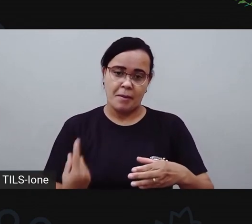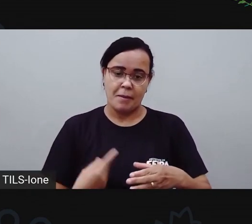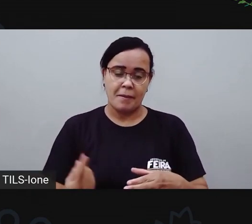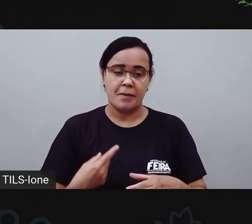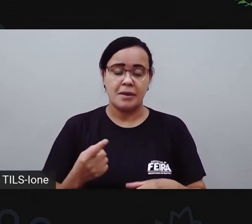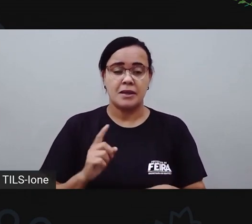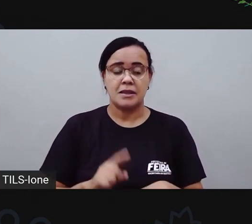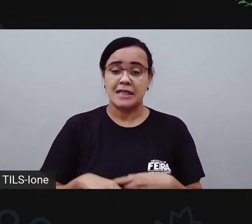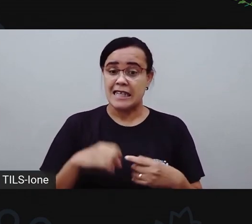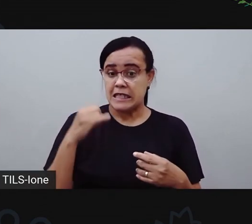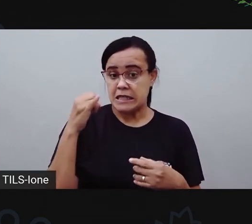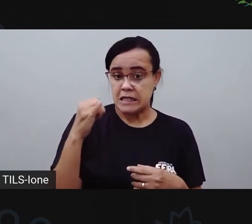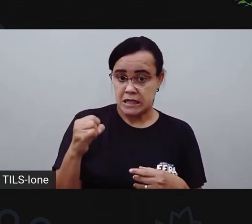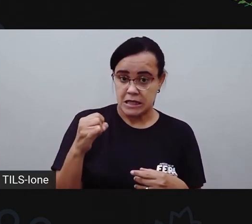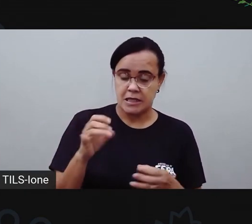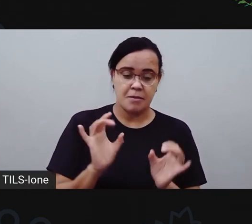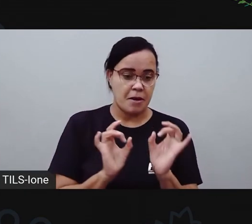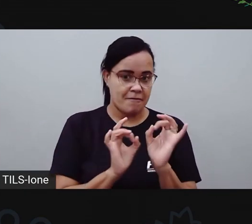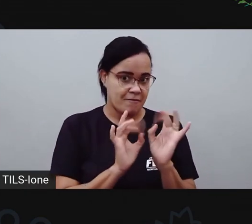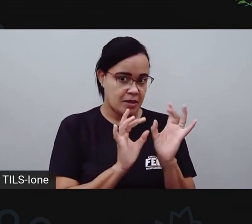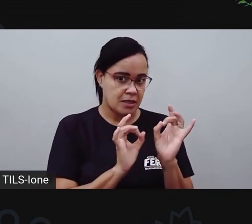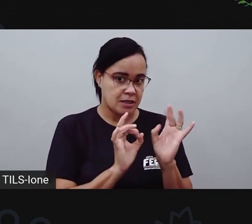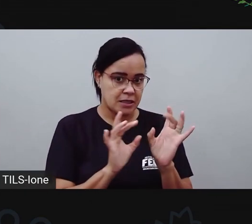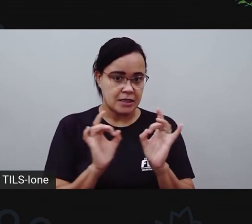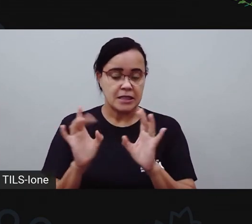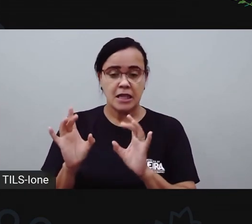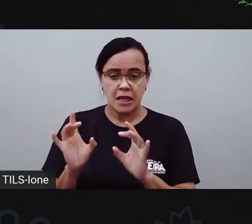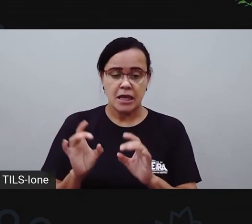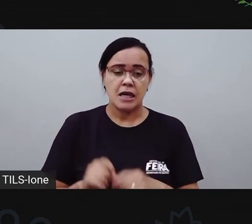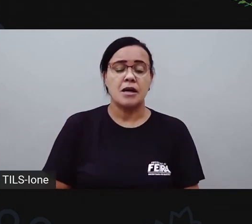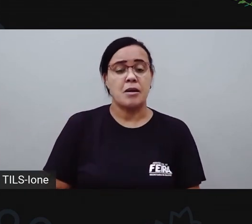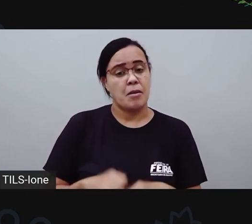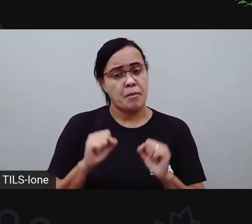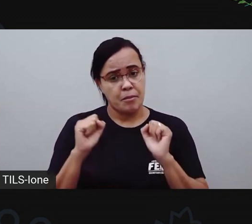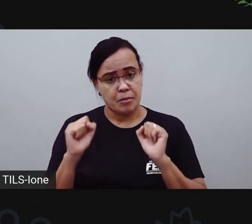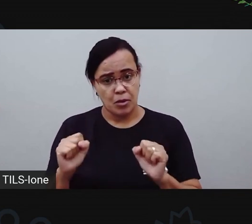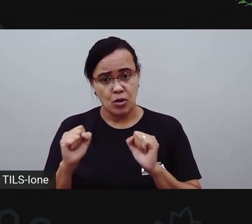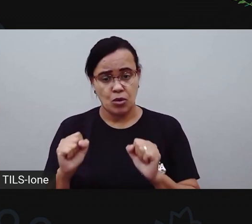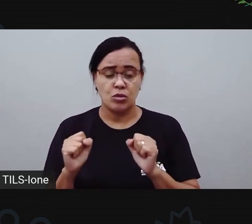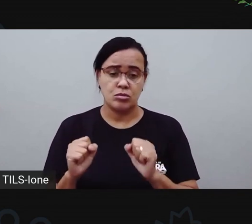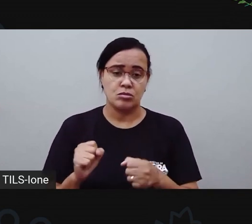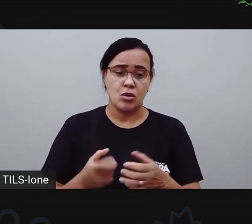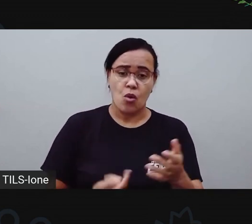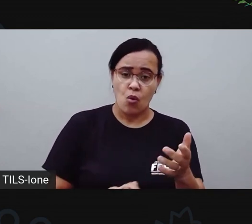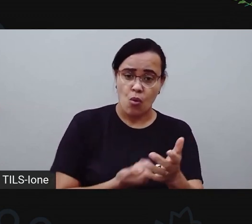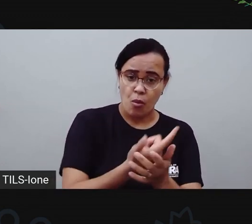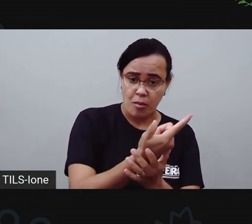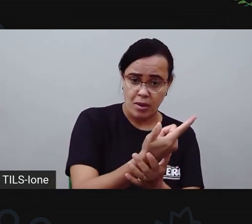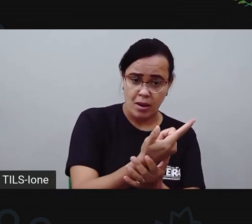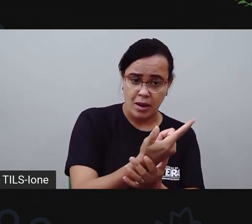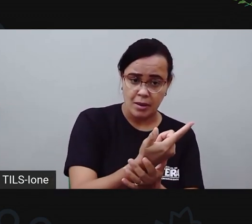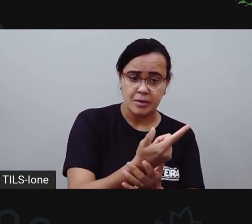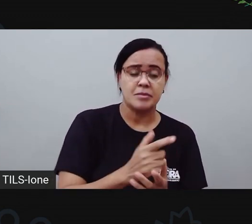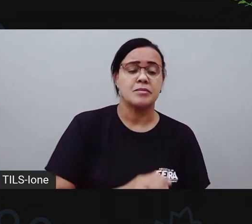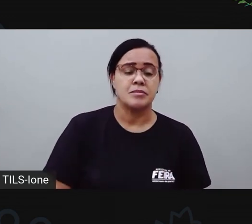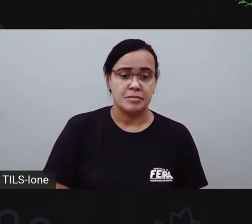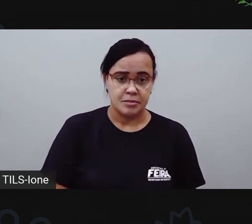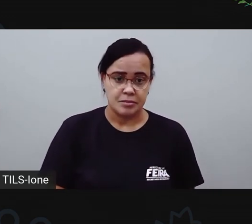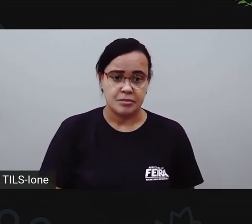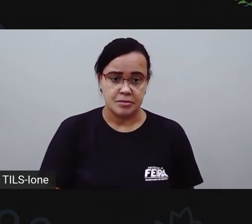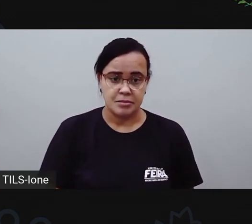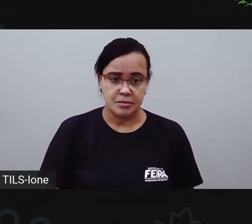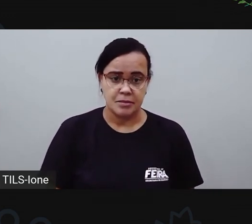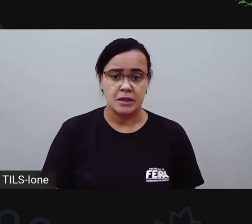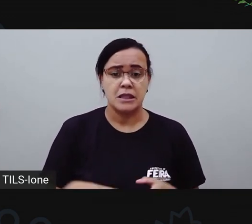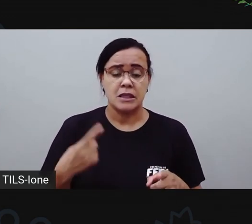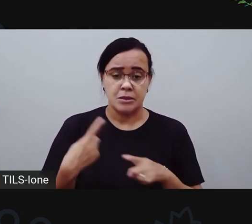vender, né? A gente precisa comprar o glacê real mesmo, pronto, porque o ovo pode ter, né? Algumas